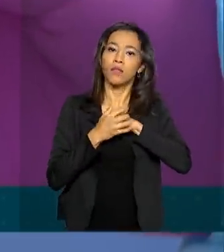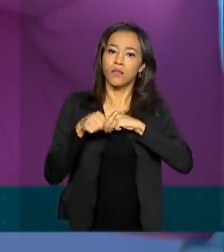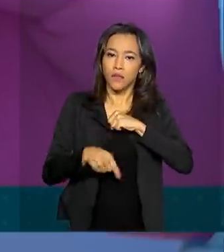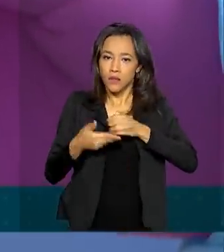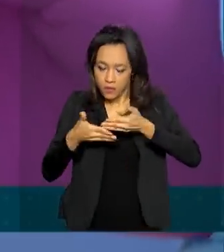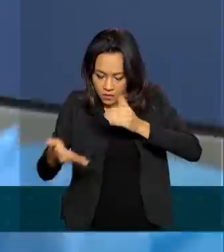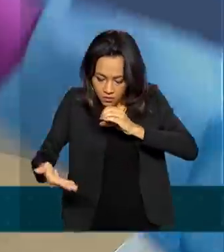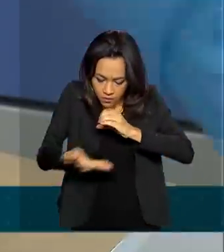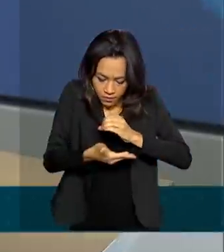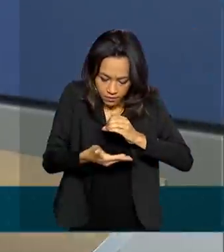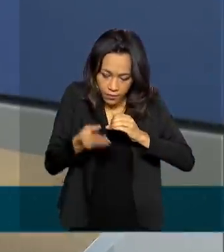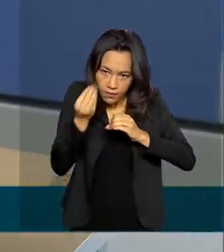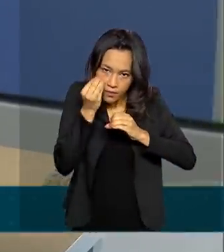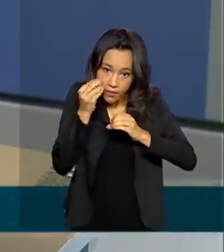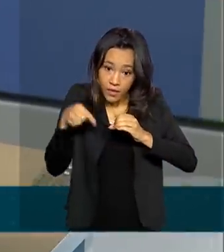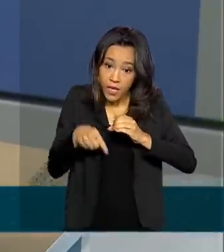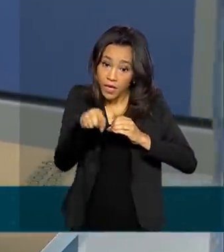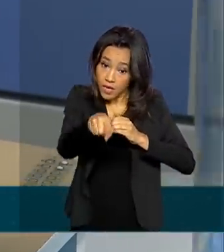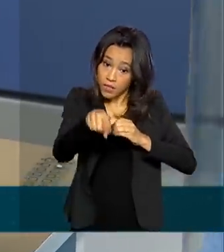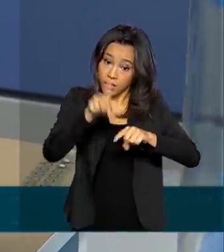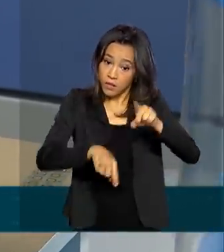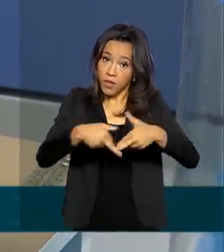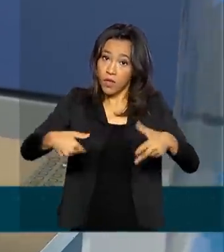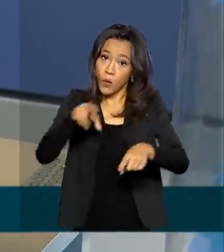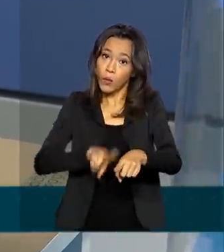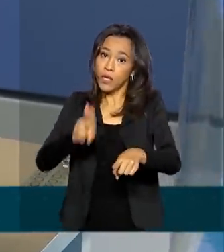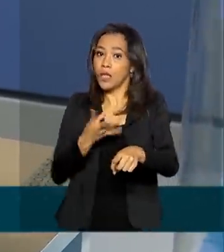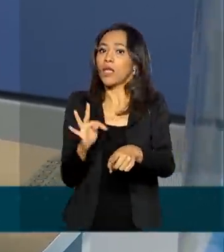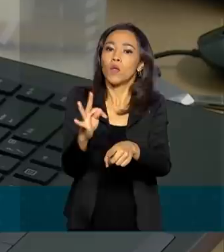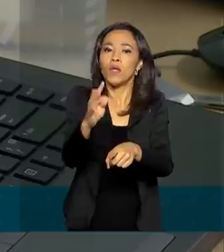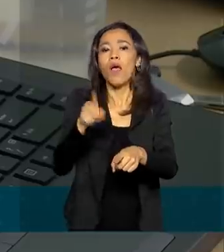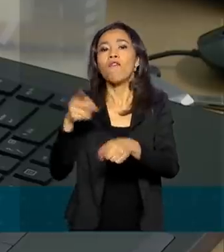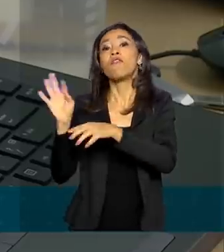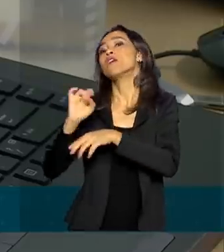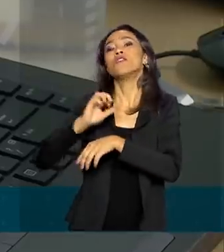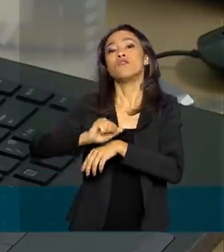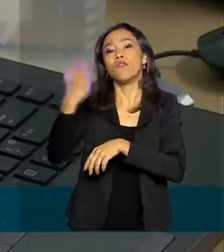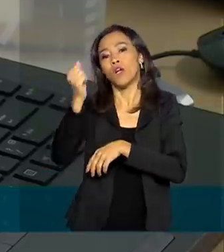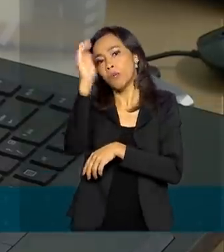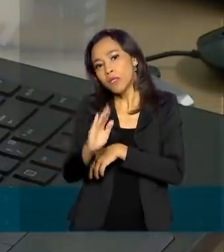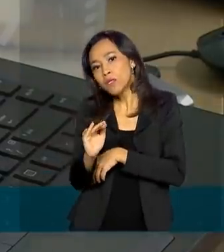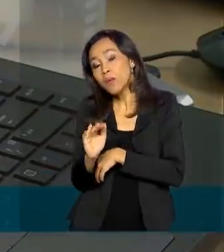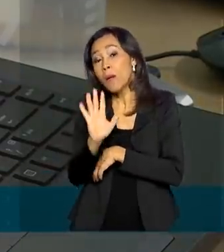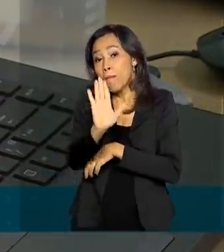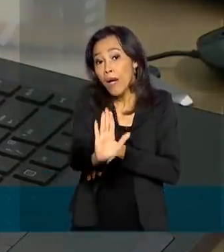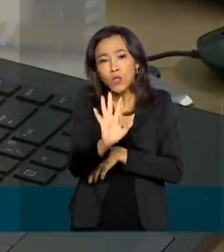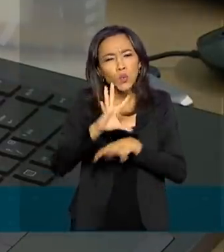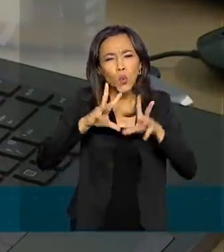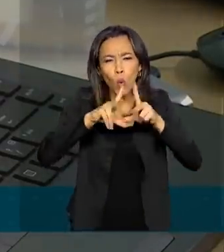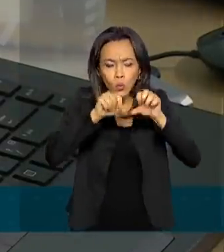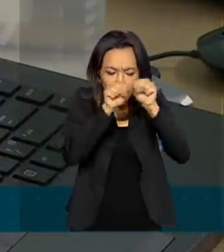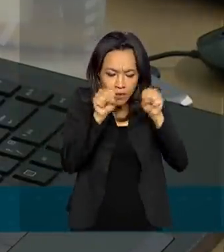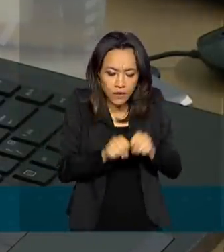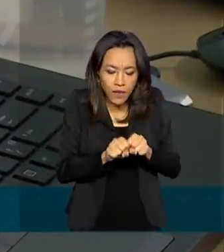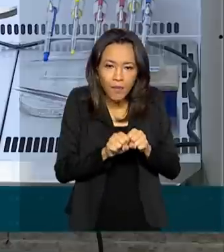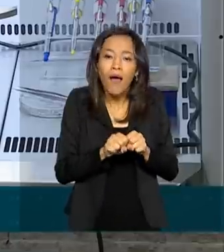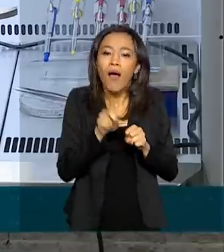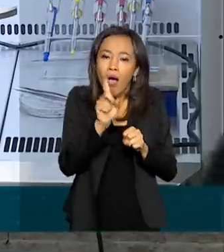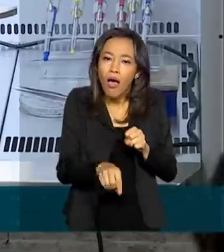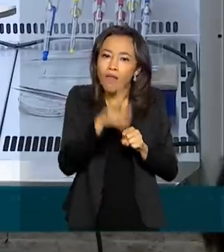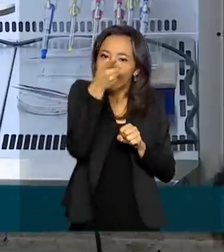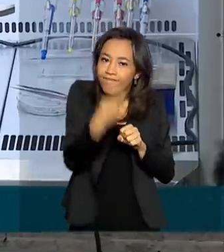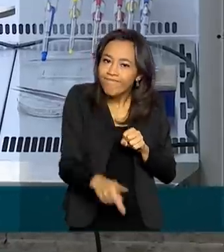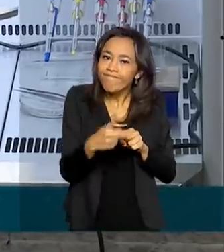mostra testada. O equipamento utilizado no teste é importado, mas a programação dele foi totalmente desenvolvida